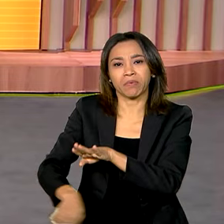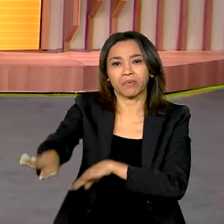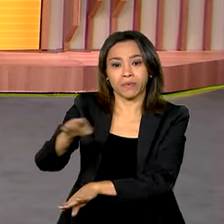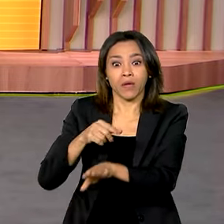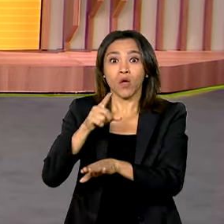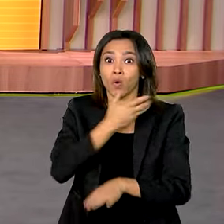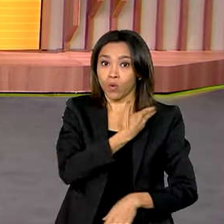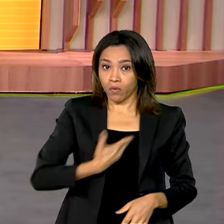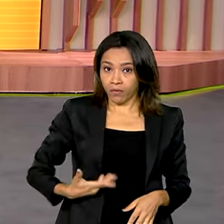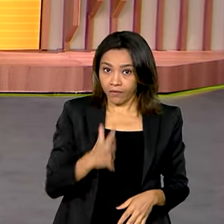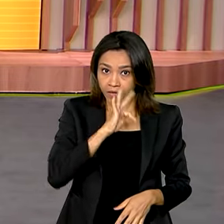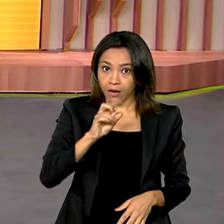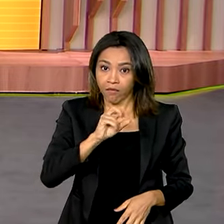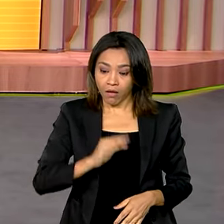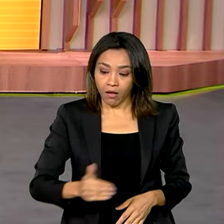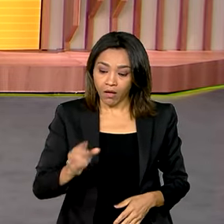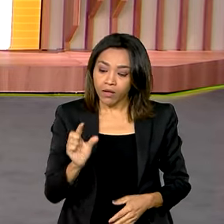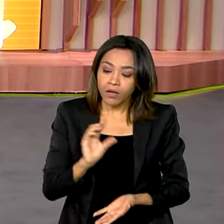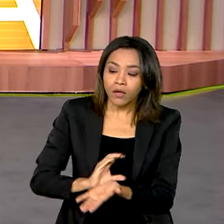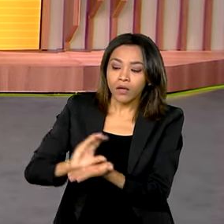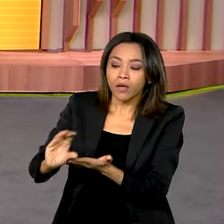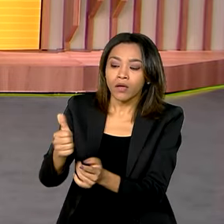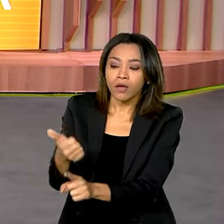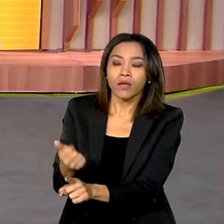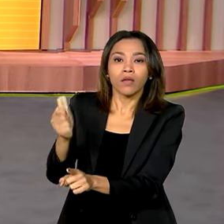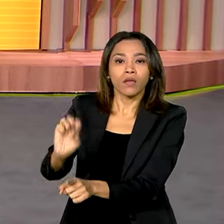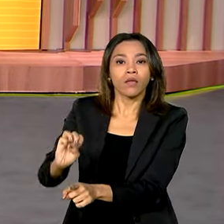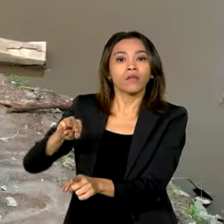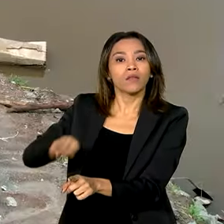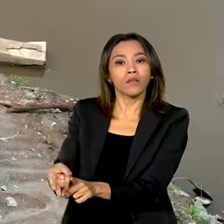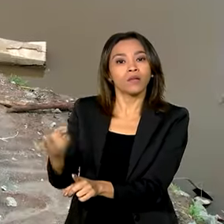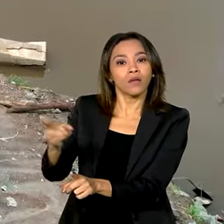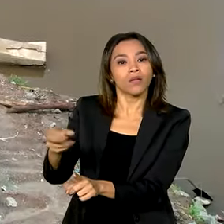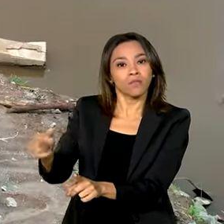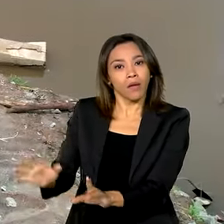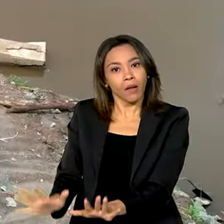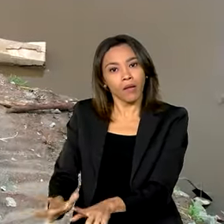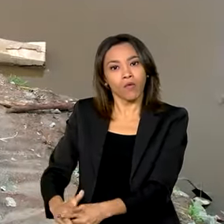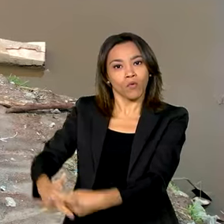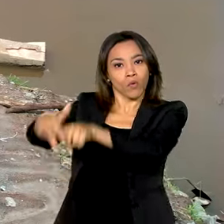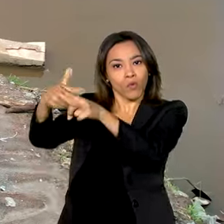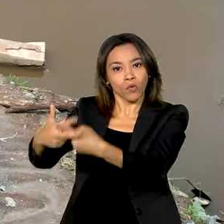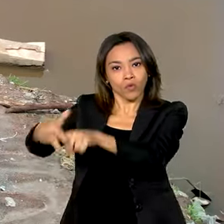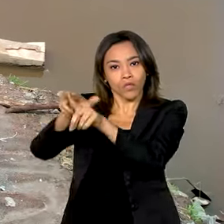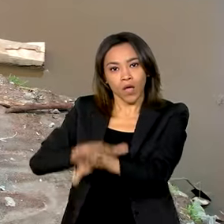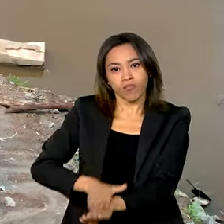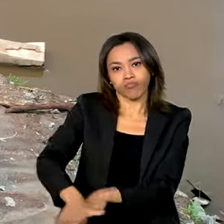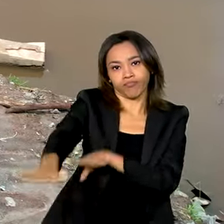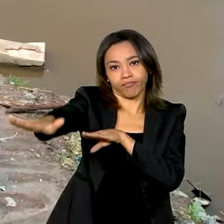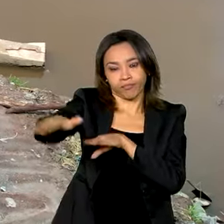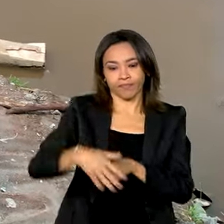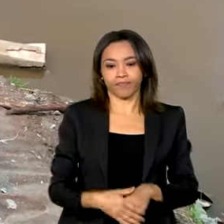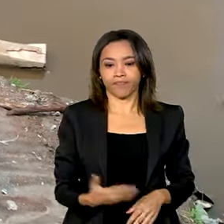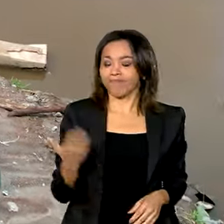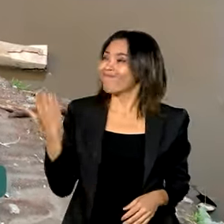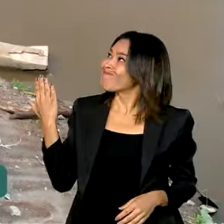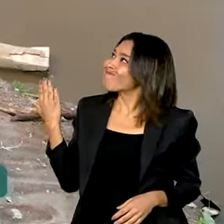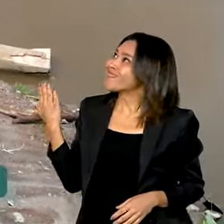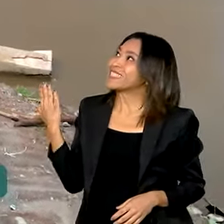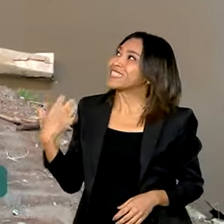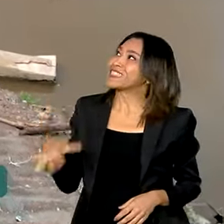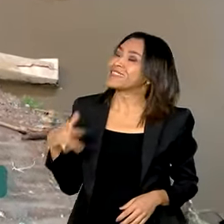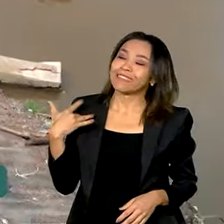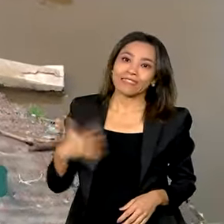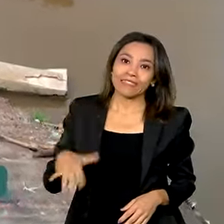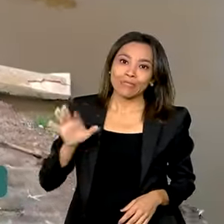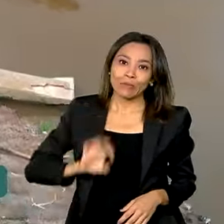milhões para restabelecer o tráfego na região. Alerta permanente de chuvas fortes em todo o estado